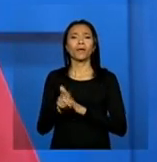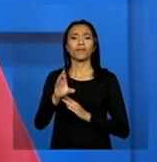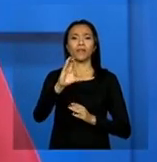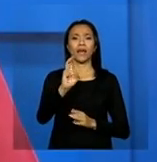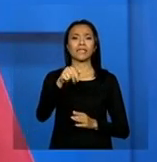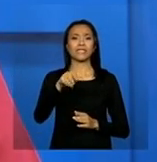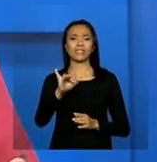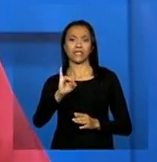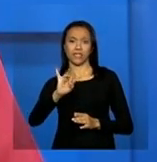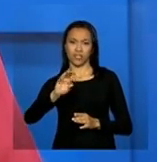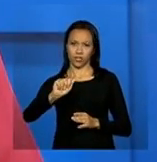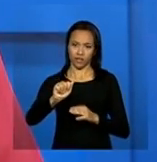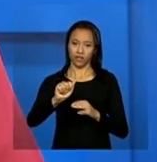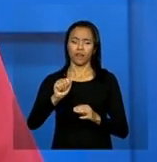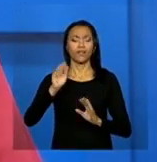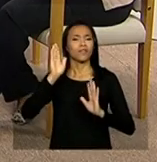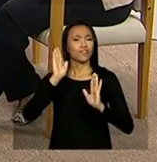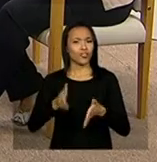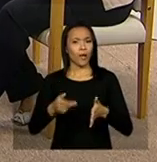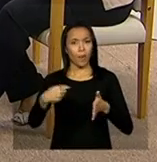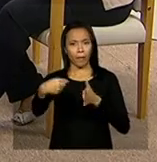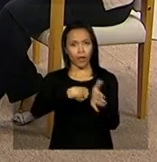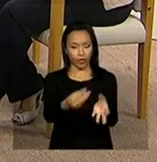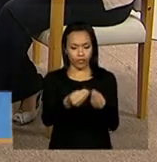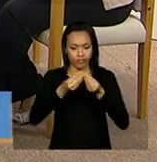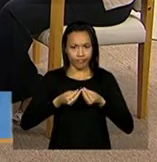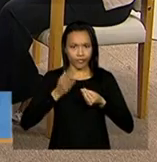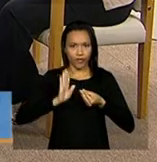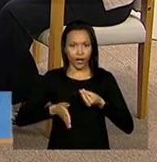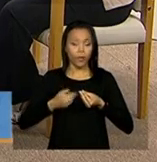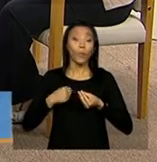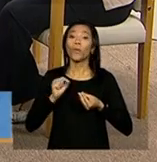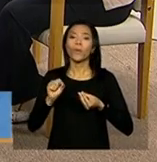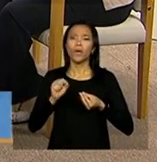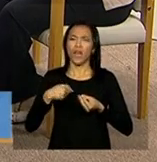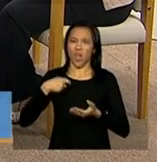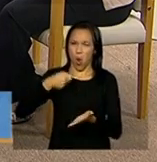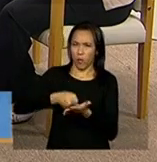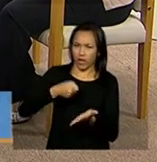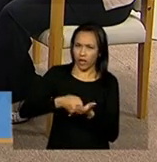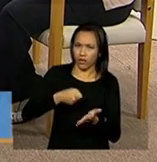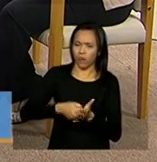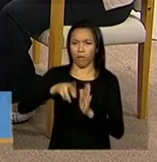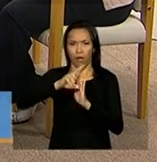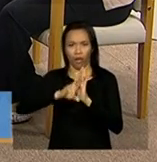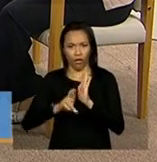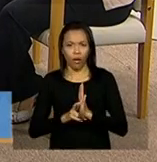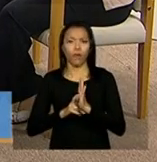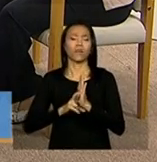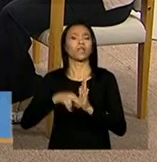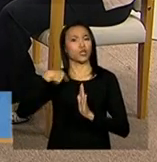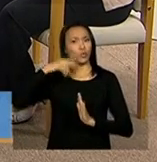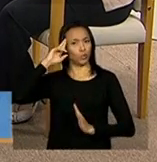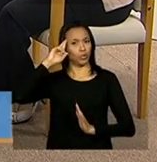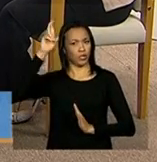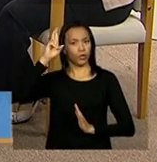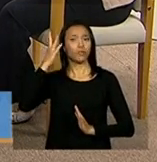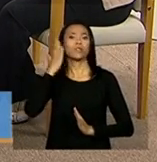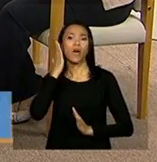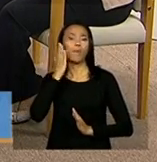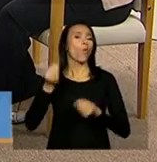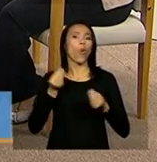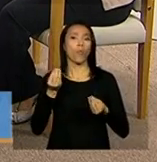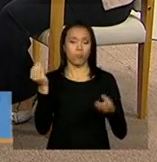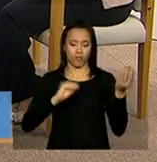uma pergunta que já nos chegou. Existe um procedimento obrigatório para que o gestor possa preencher o Censo Suas?